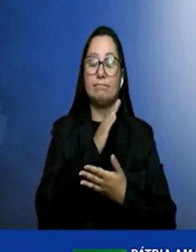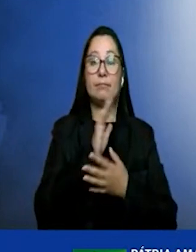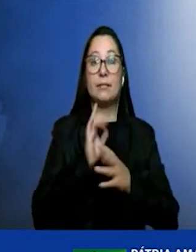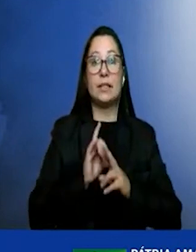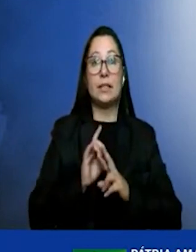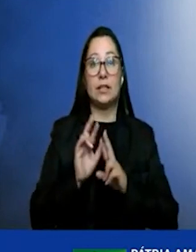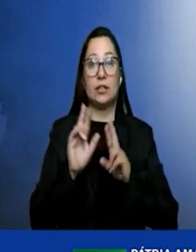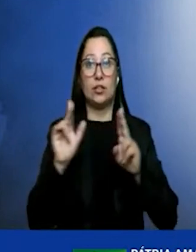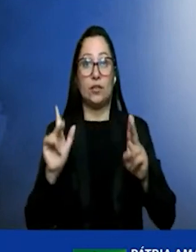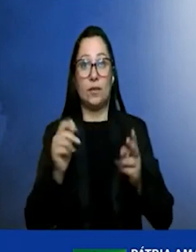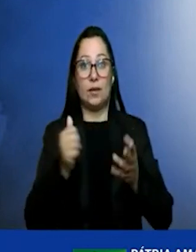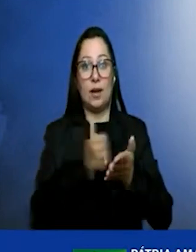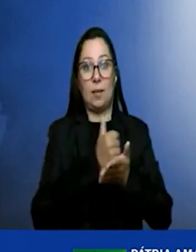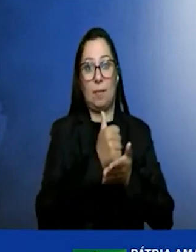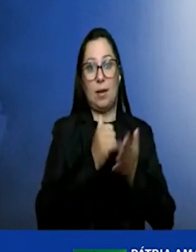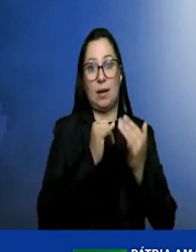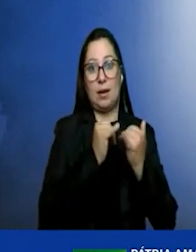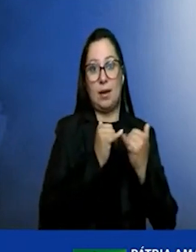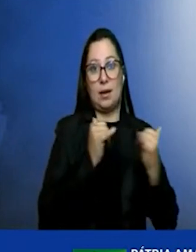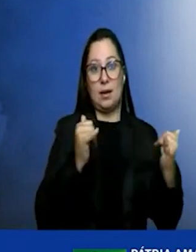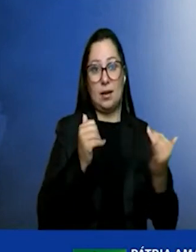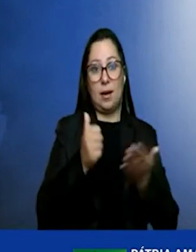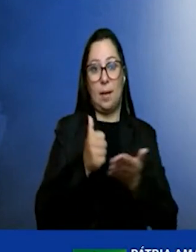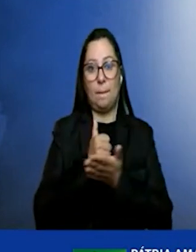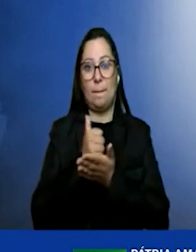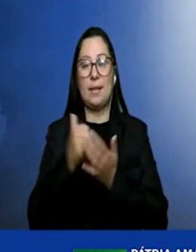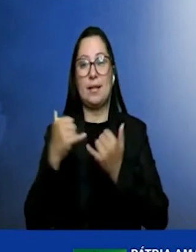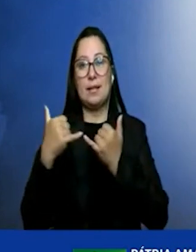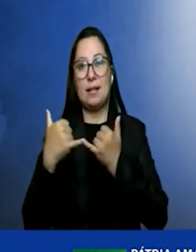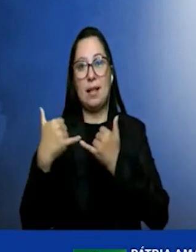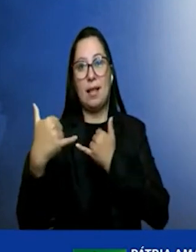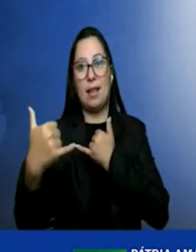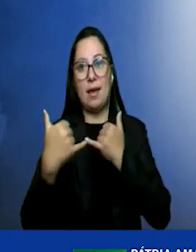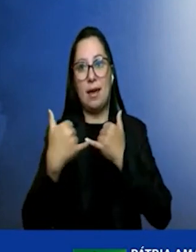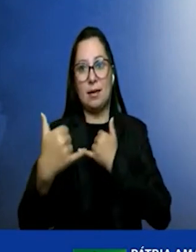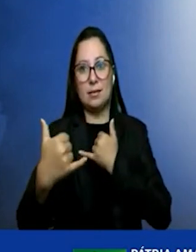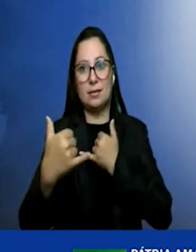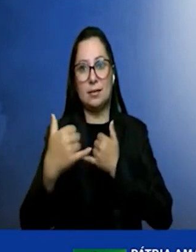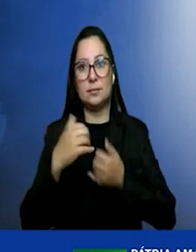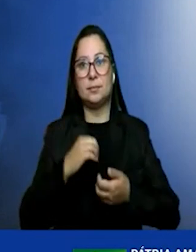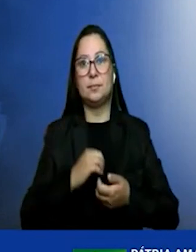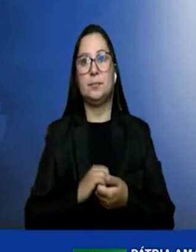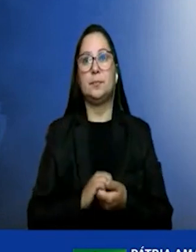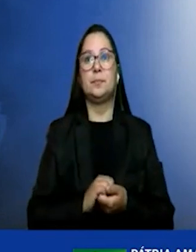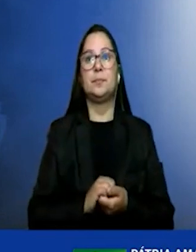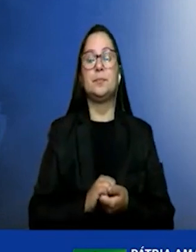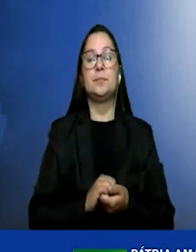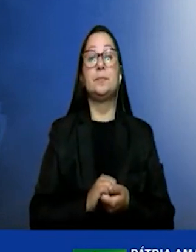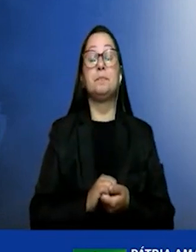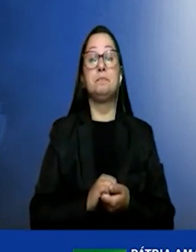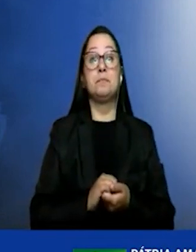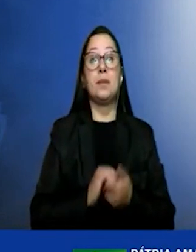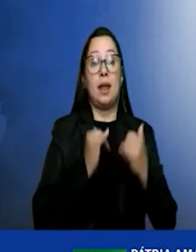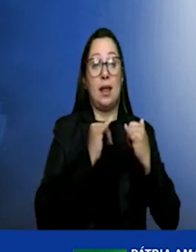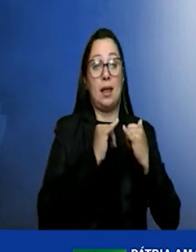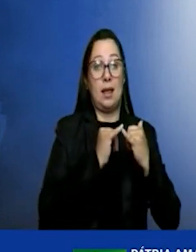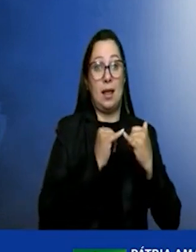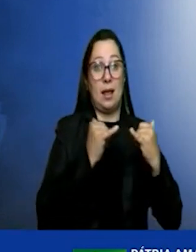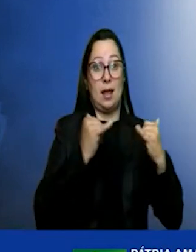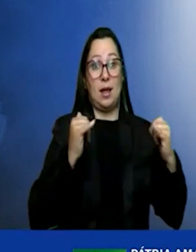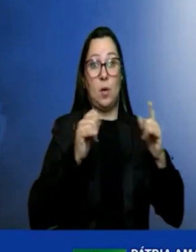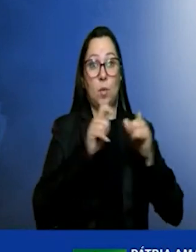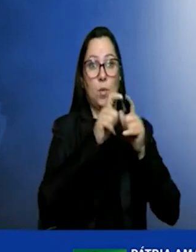matriz energética e a matriz elétrica a matriz energética ela é bem mais ampla e leva por exemplo em